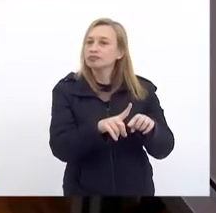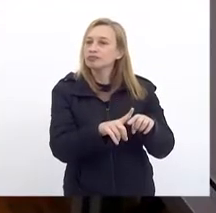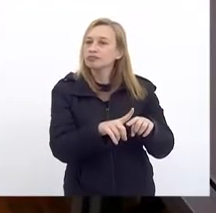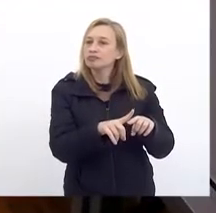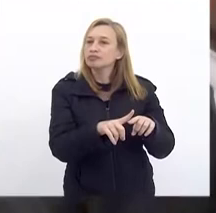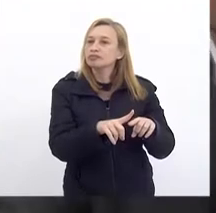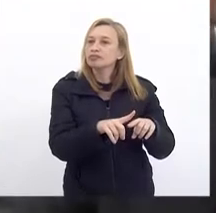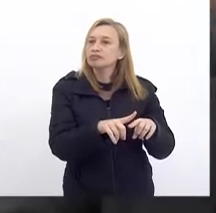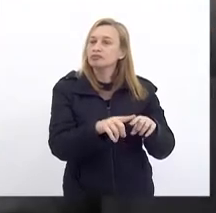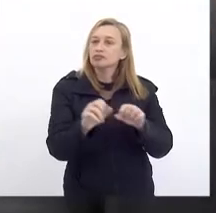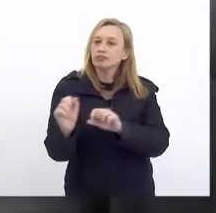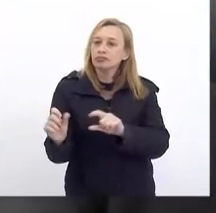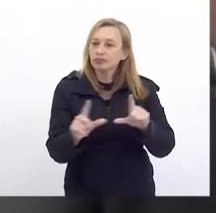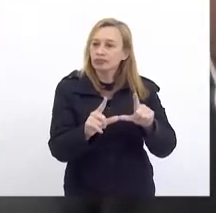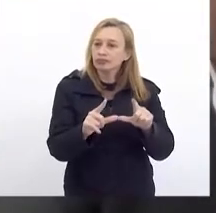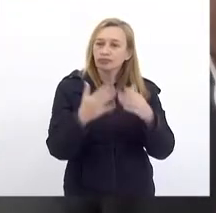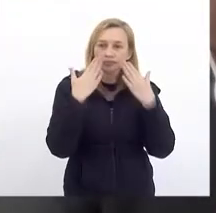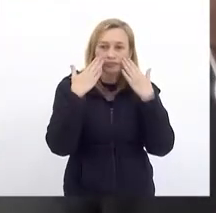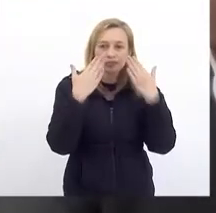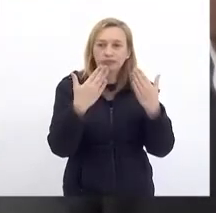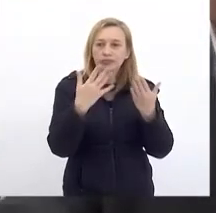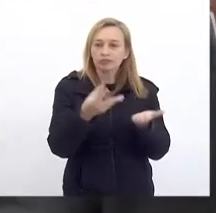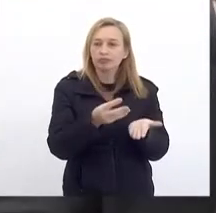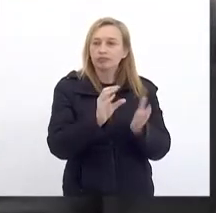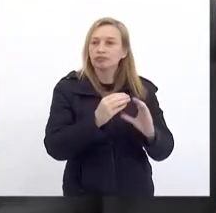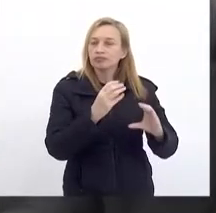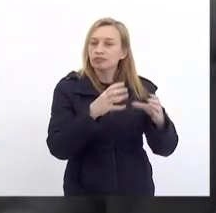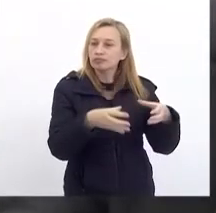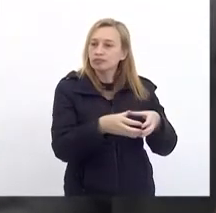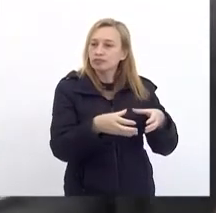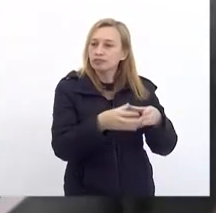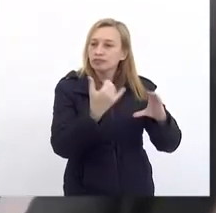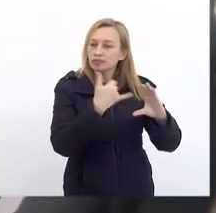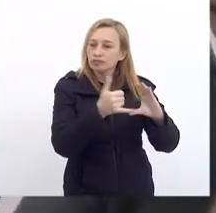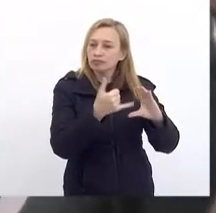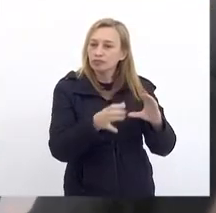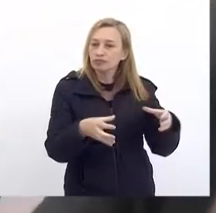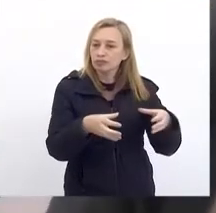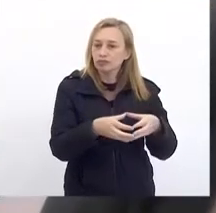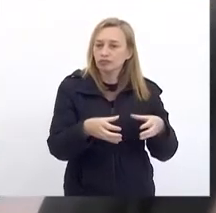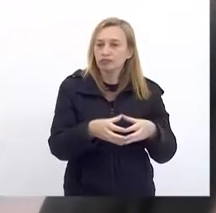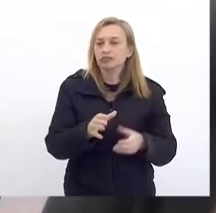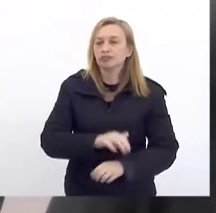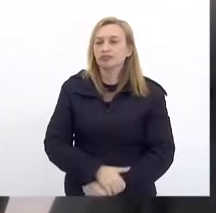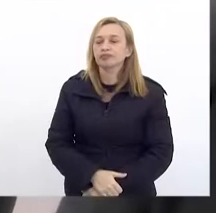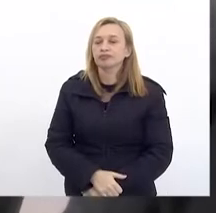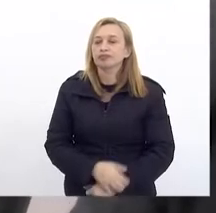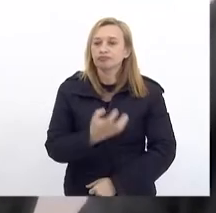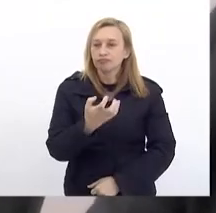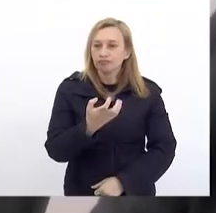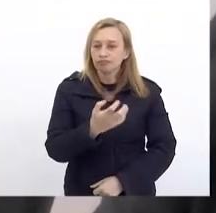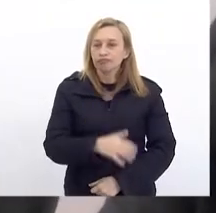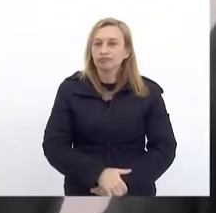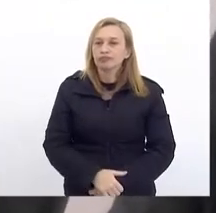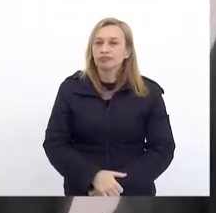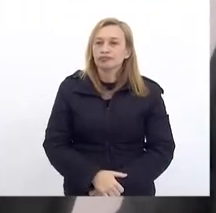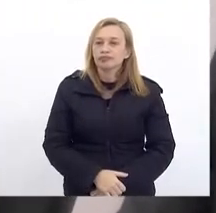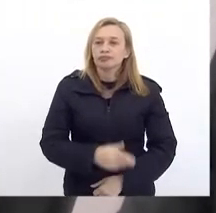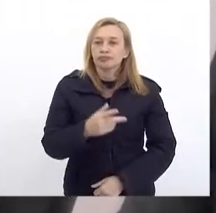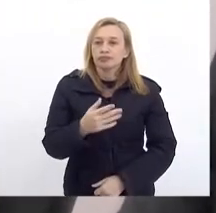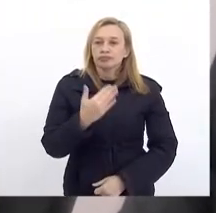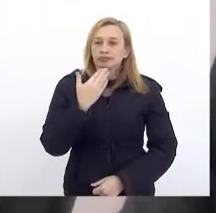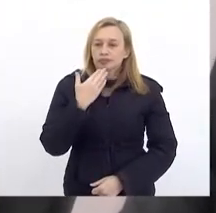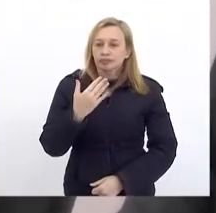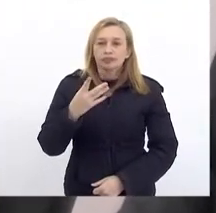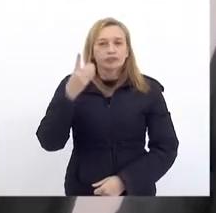Apresentado Encontra-se disponível No grupo De whatsapp Da comissão Quero Franquear a palavra Para